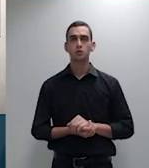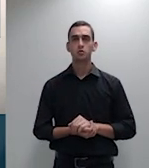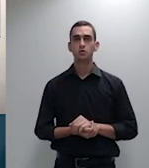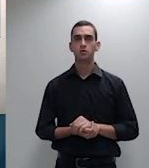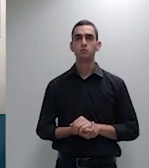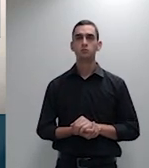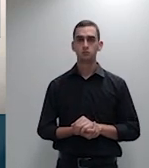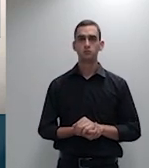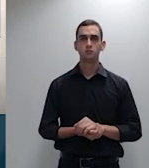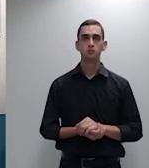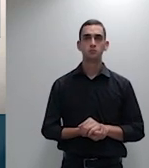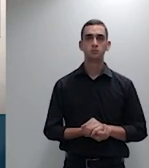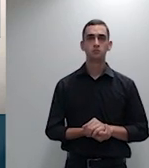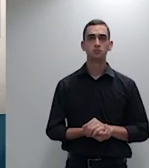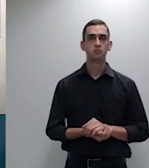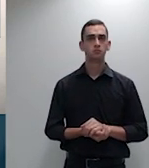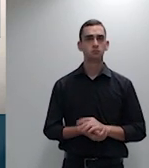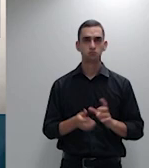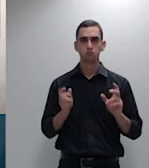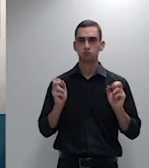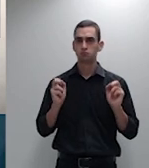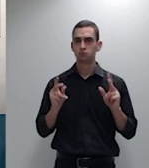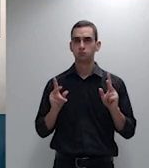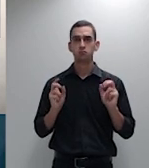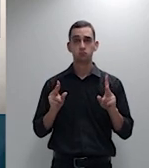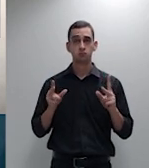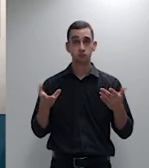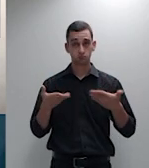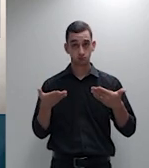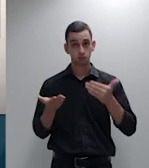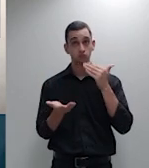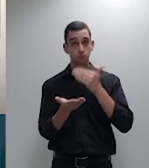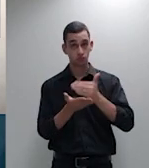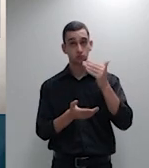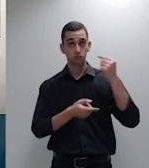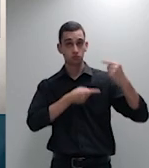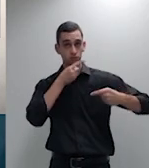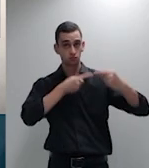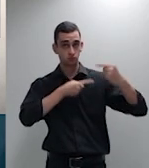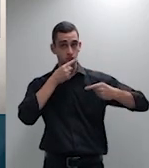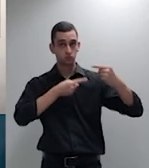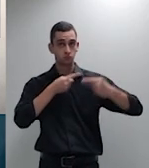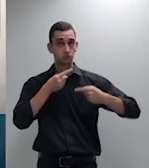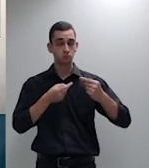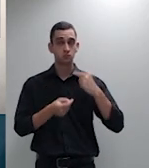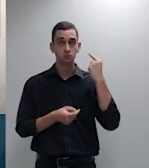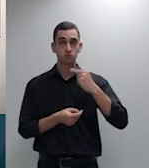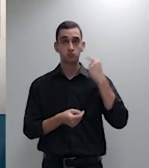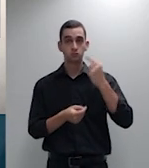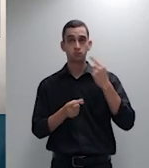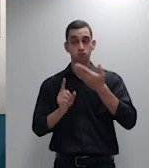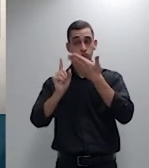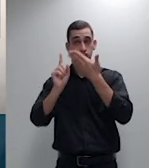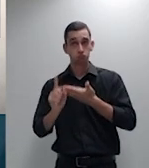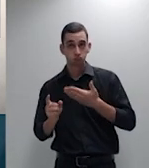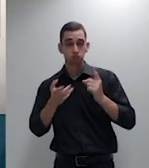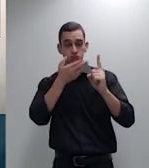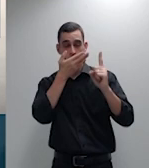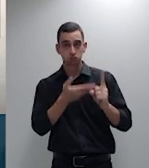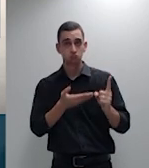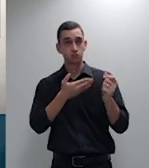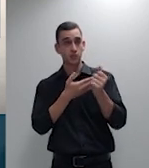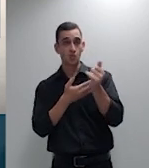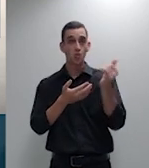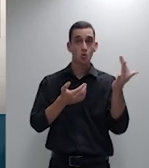então vamos iniciar os debates com os advogados das partes eu convido então